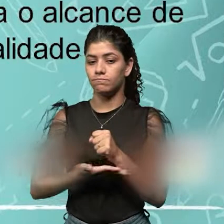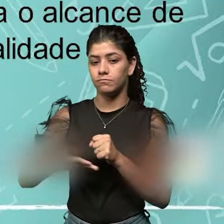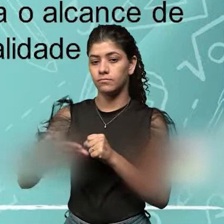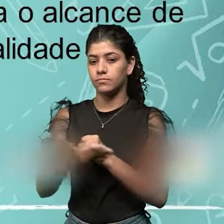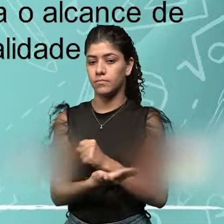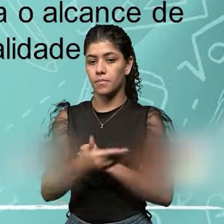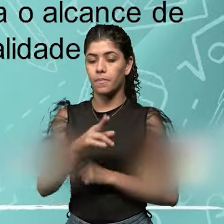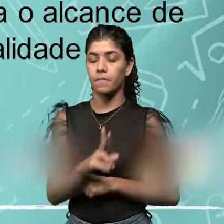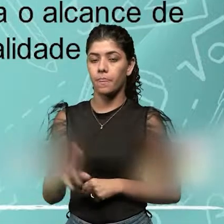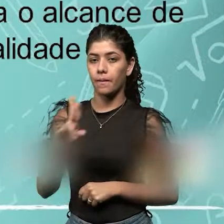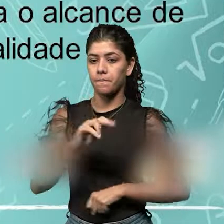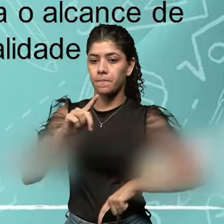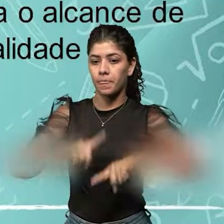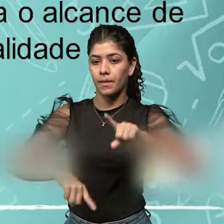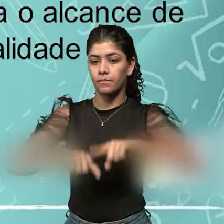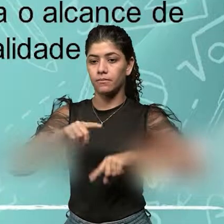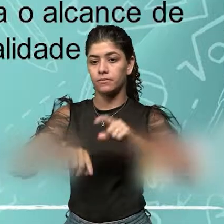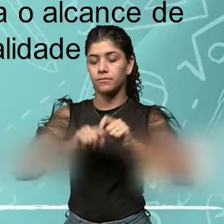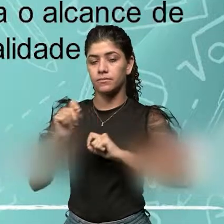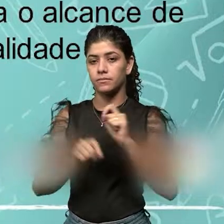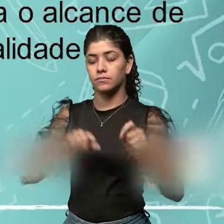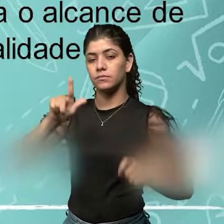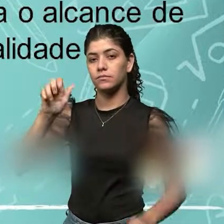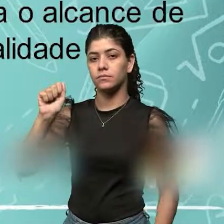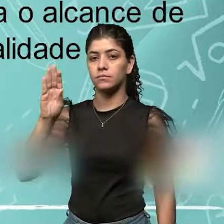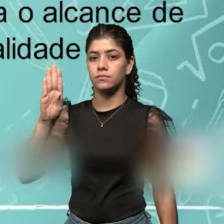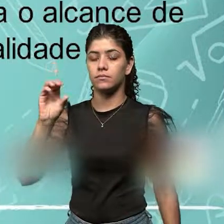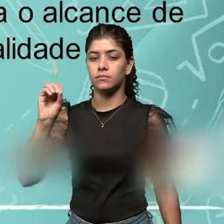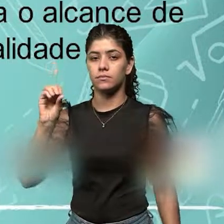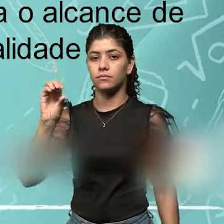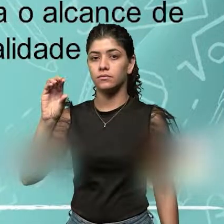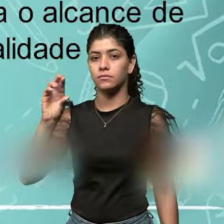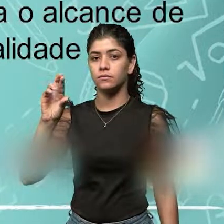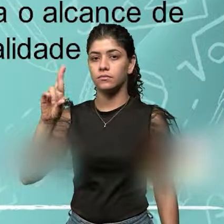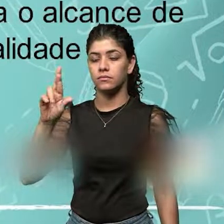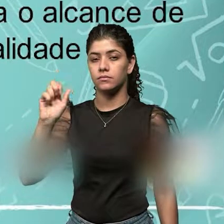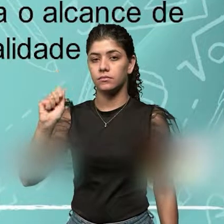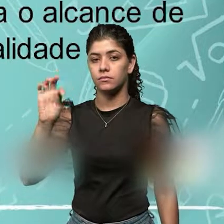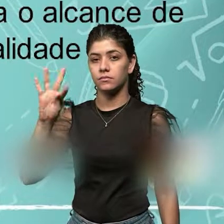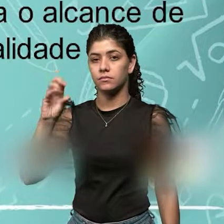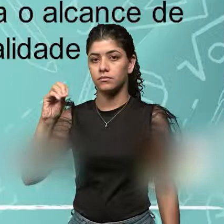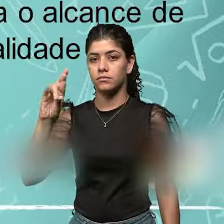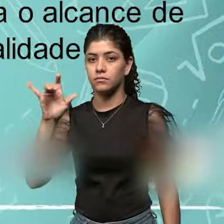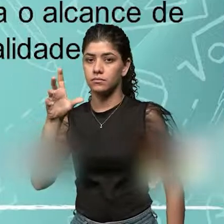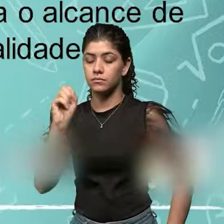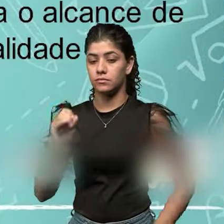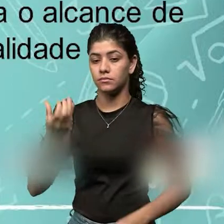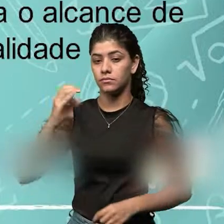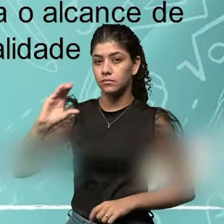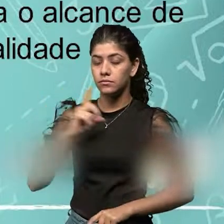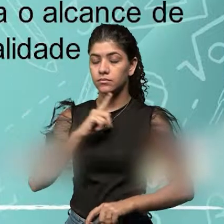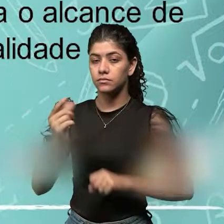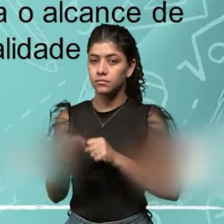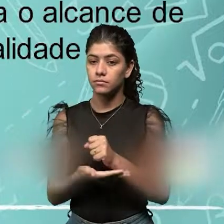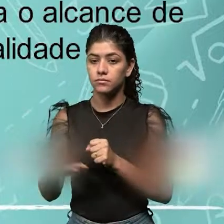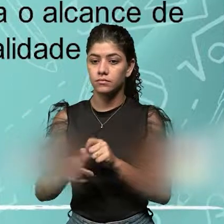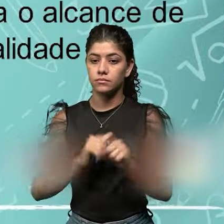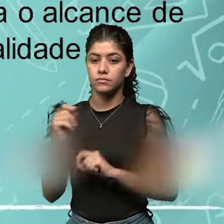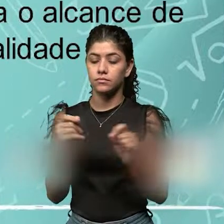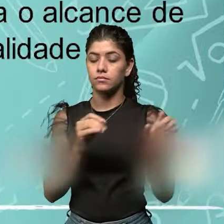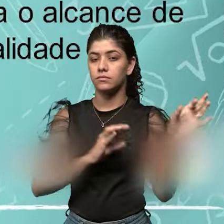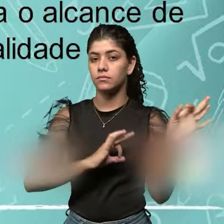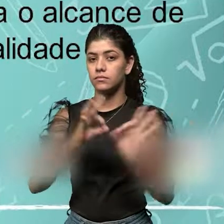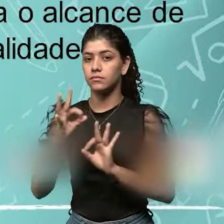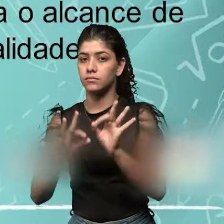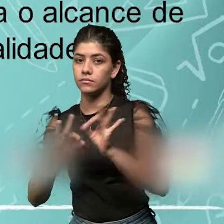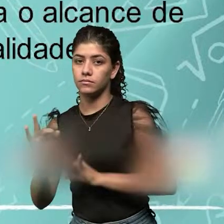instrumentos laboratoriais, pesquisas e metodologias científicas que têm por base padrões de medidas